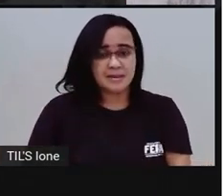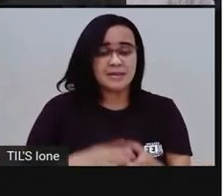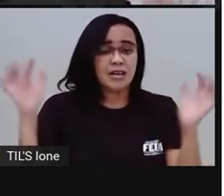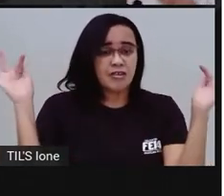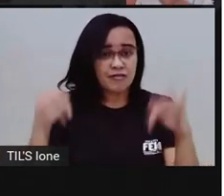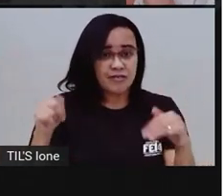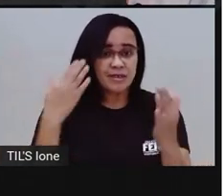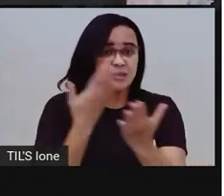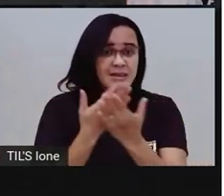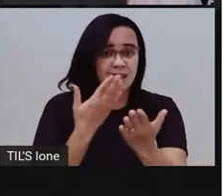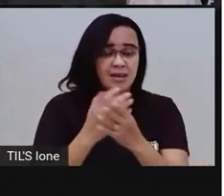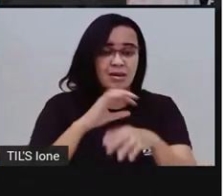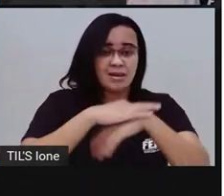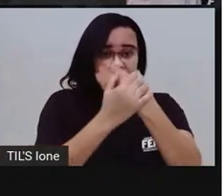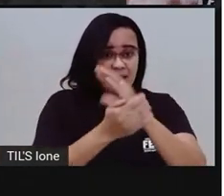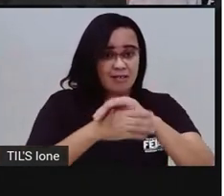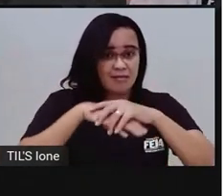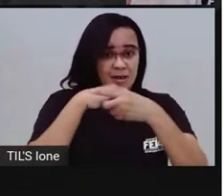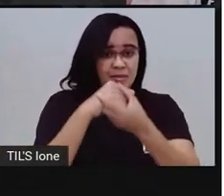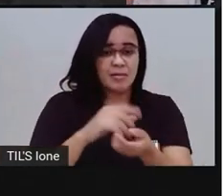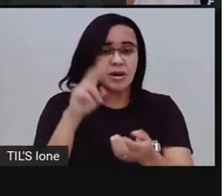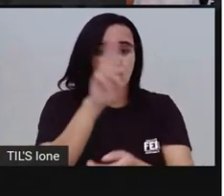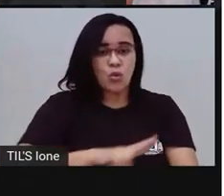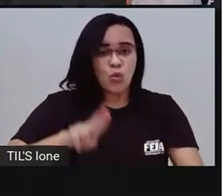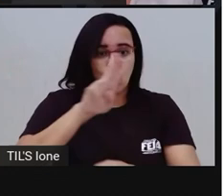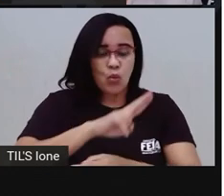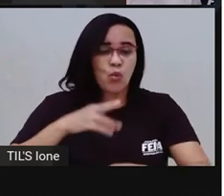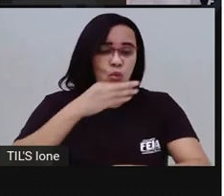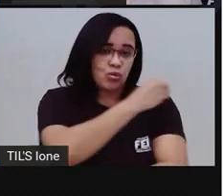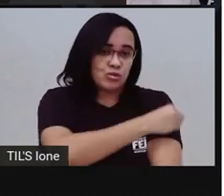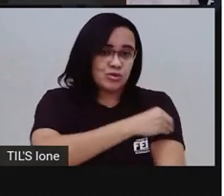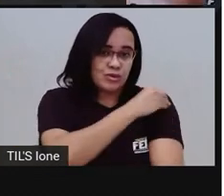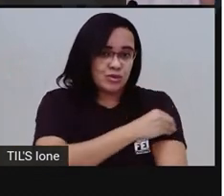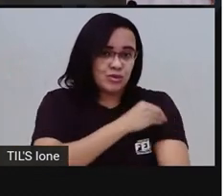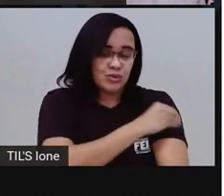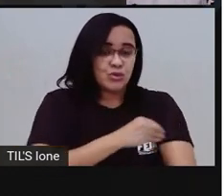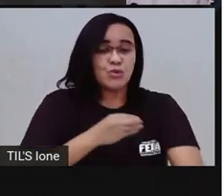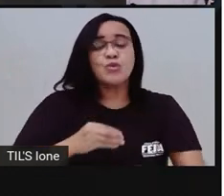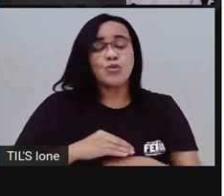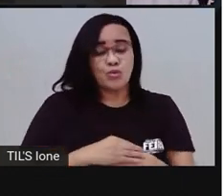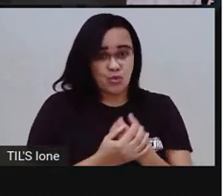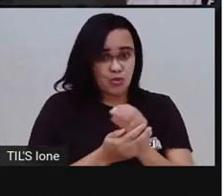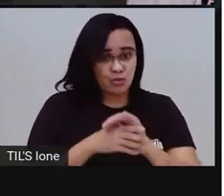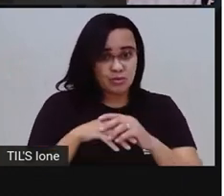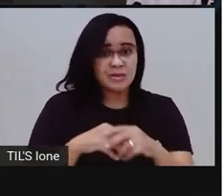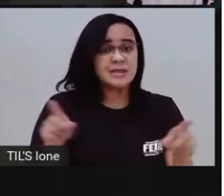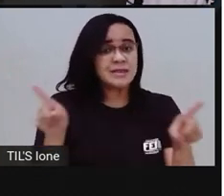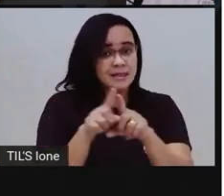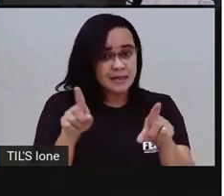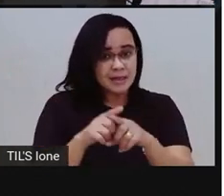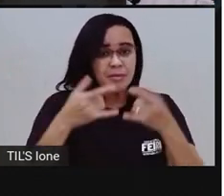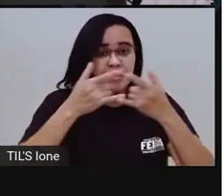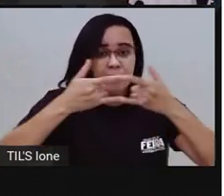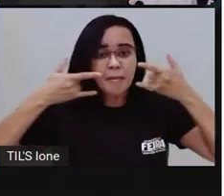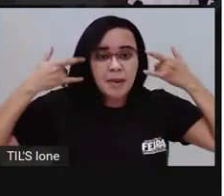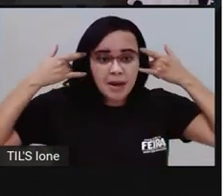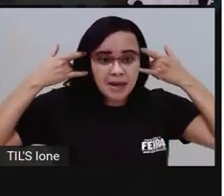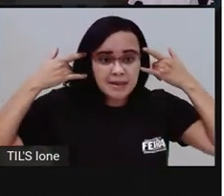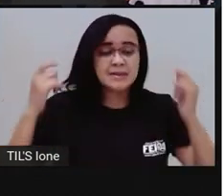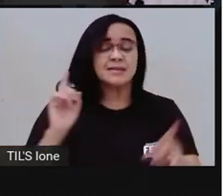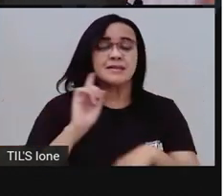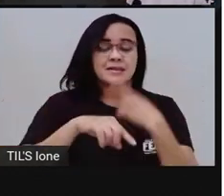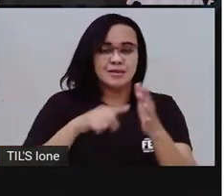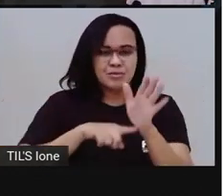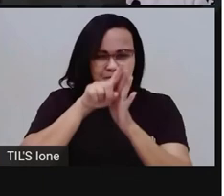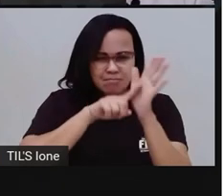lava outra, lavem as mãos, usem álcool em gel, usem máscara e pesquisem aí sobre, né, a família de vocês,